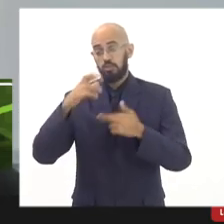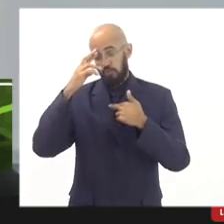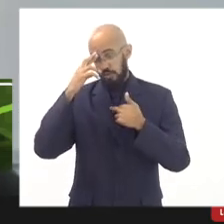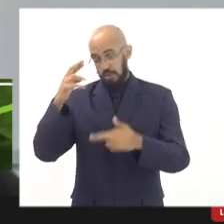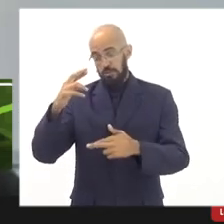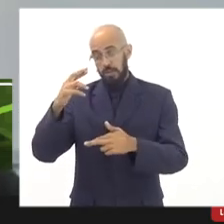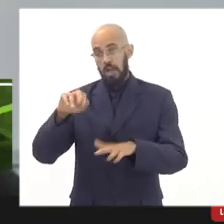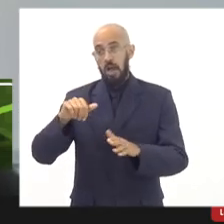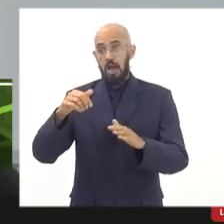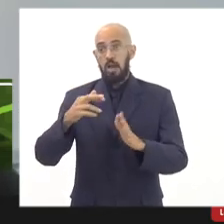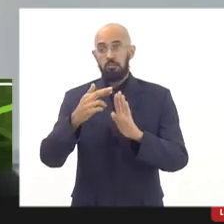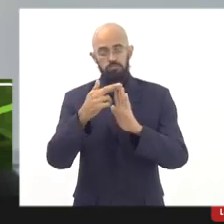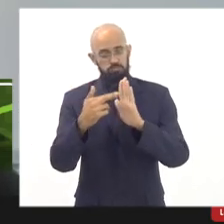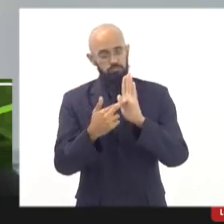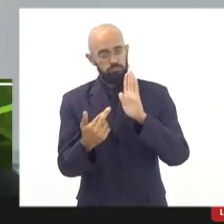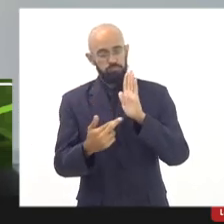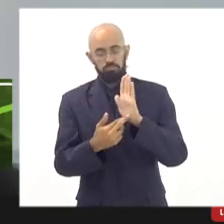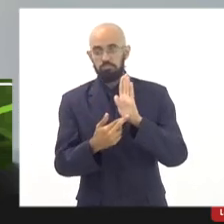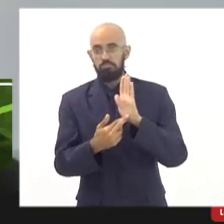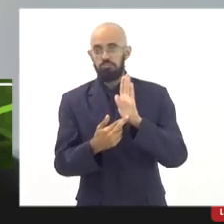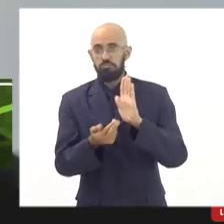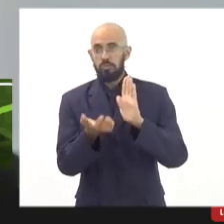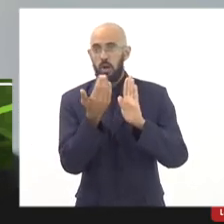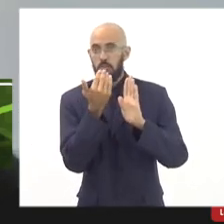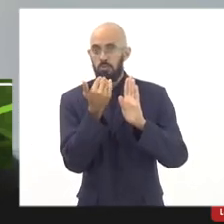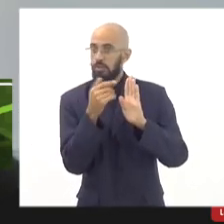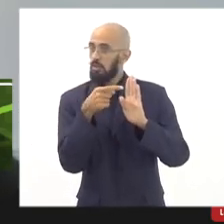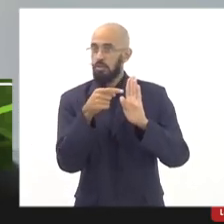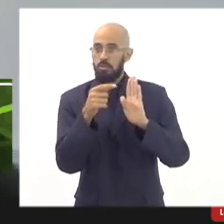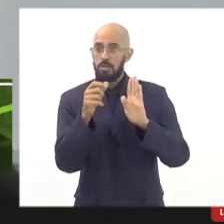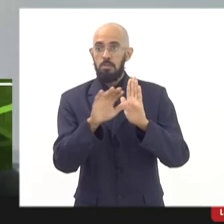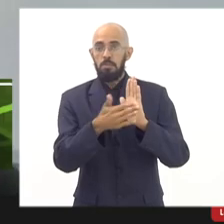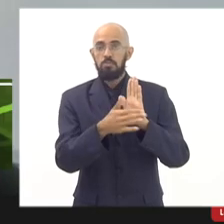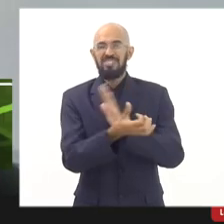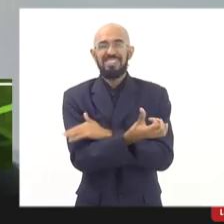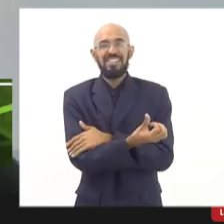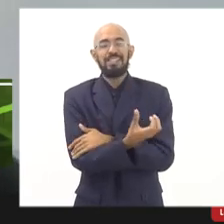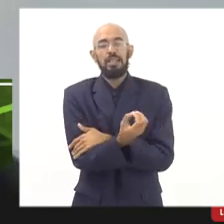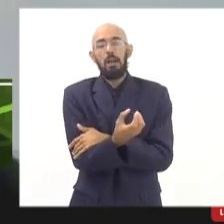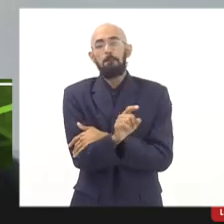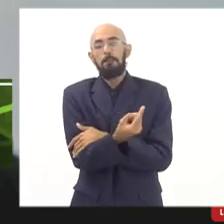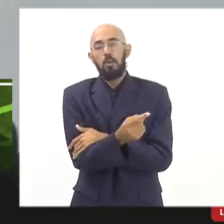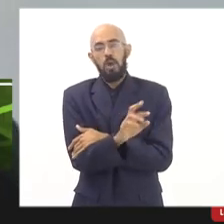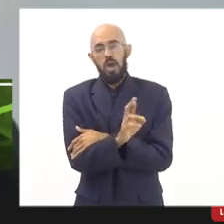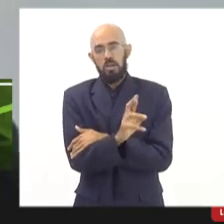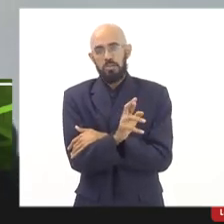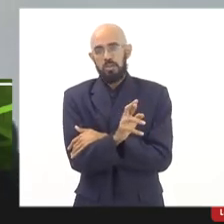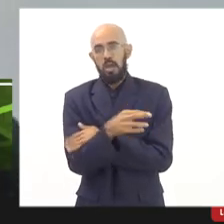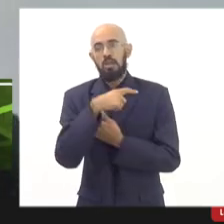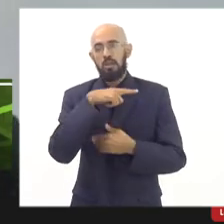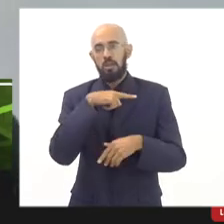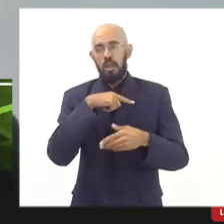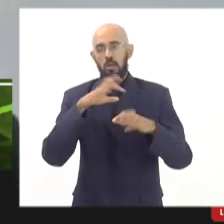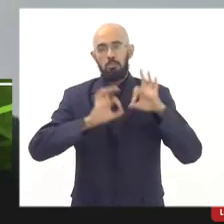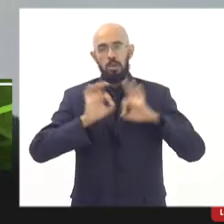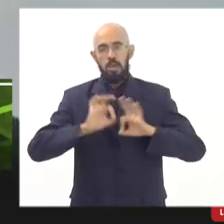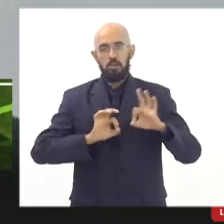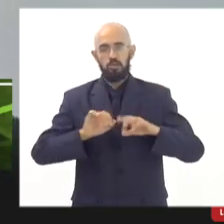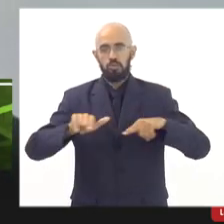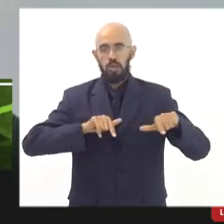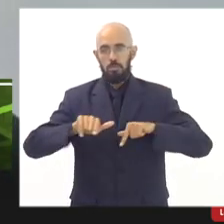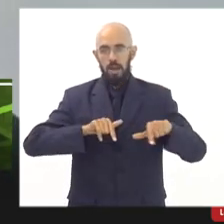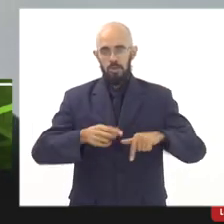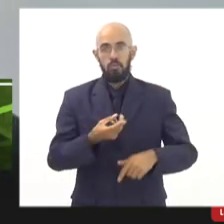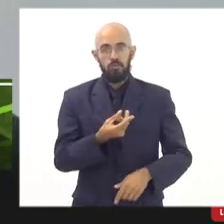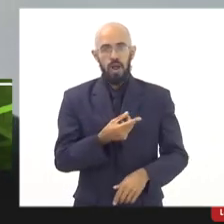o gasto seria em torno de 60 mil reais. E aí, a gente tem um plano de trabalho que a gente assina no início de cada ano que tem o valor das